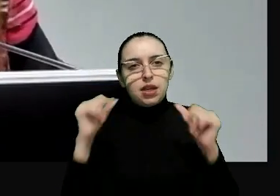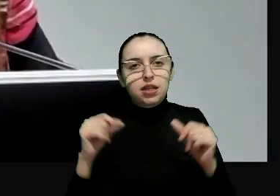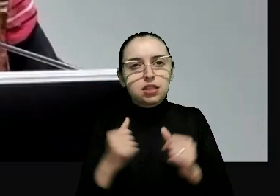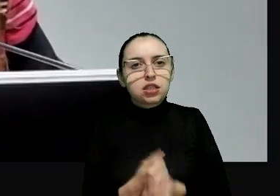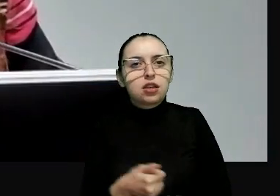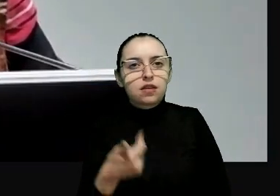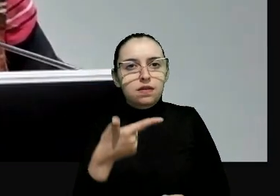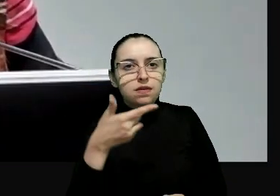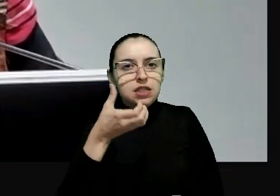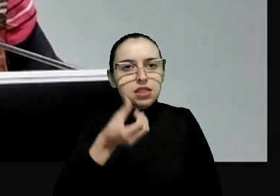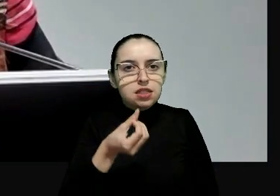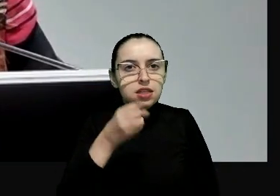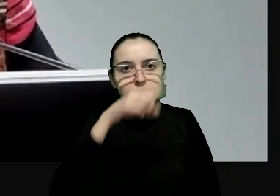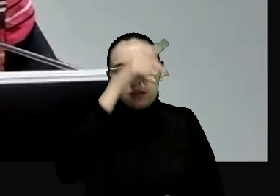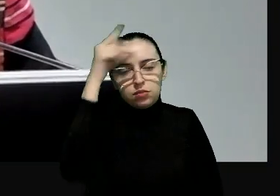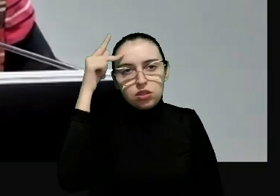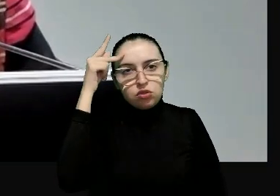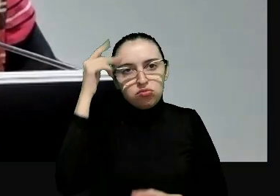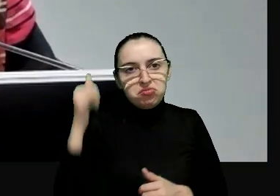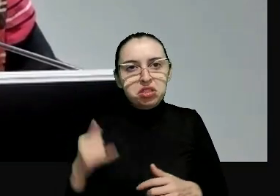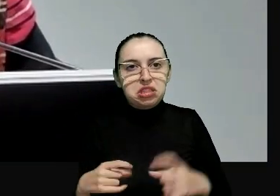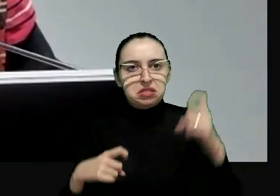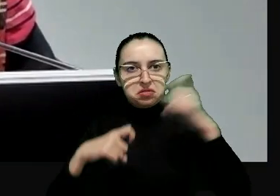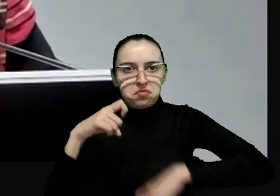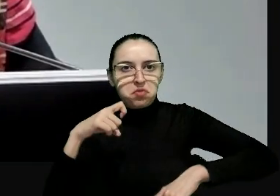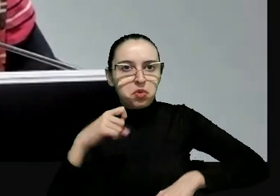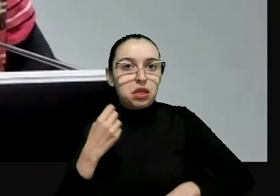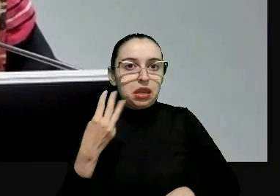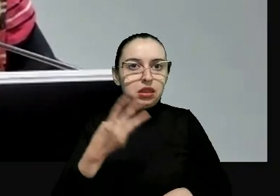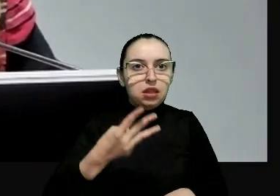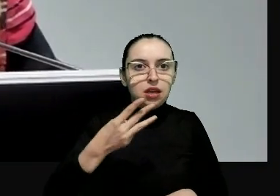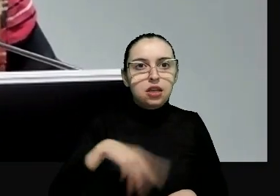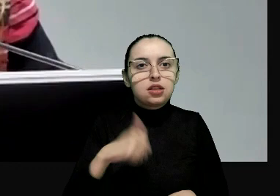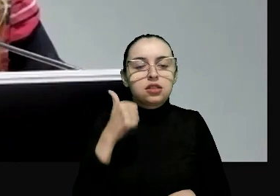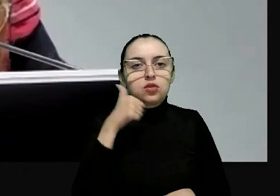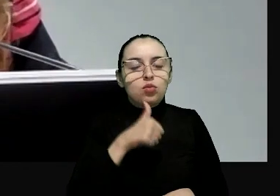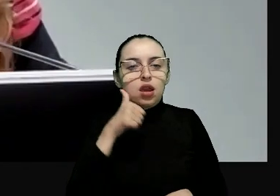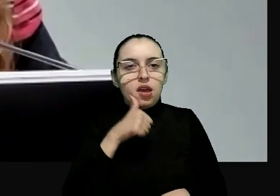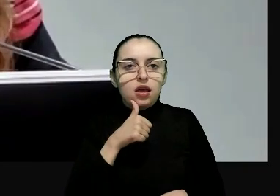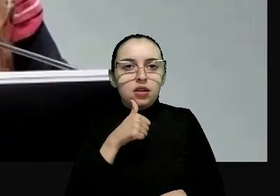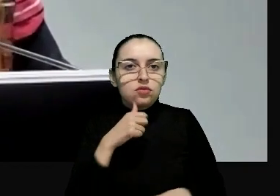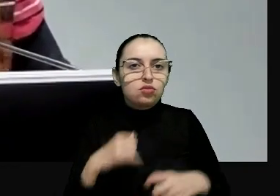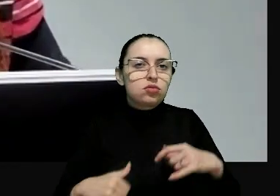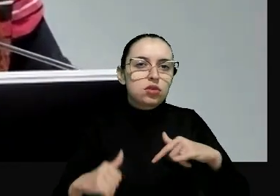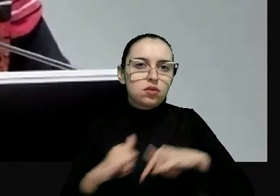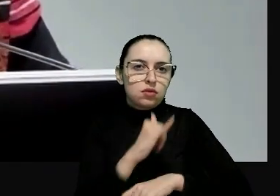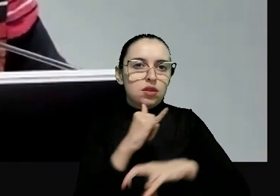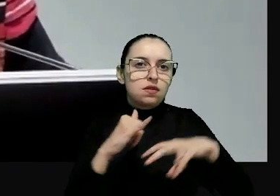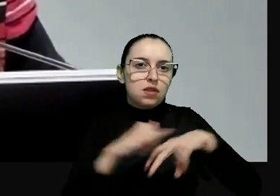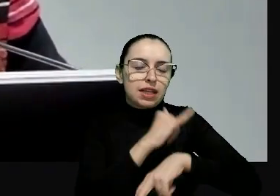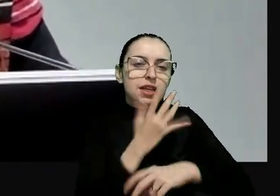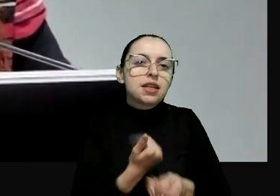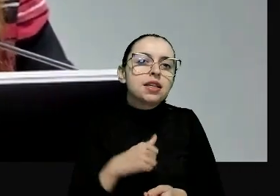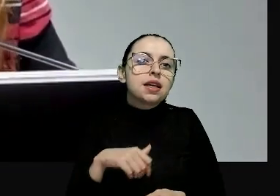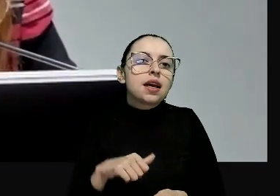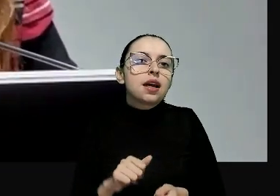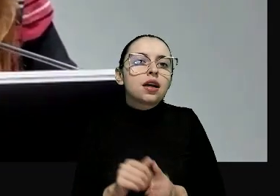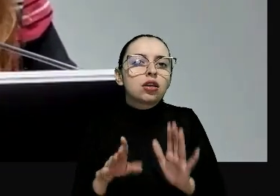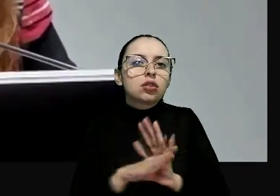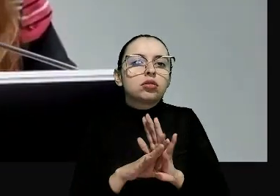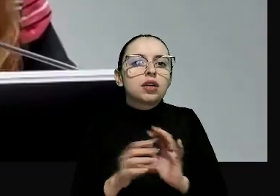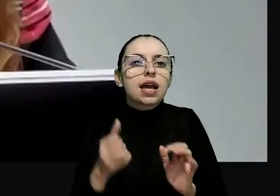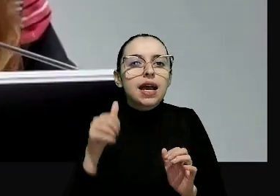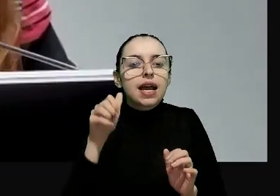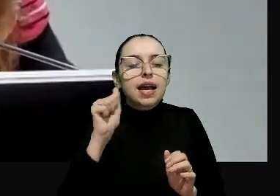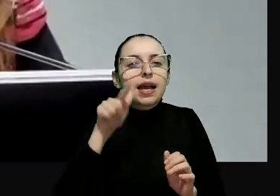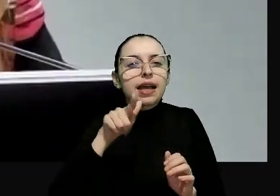execução sumária de 26 pessoas, com estupro de três mulheres. Violência em razão do caso Garibaldi, execução sumária